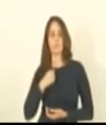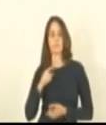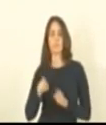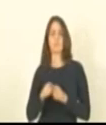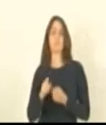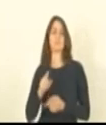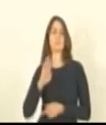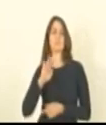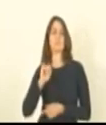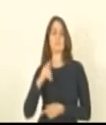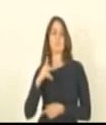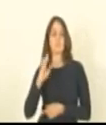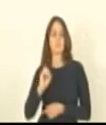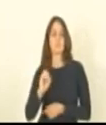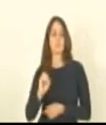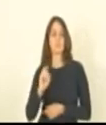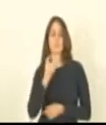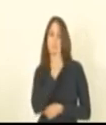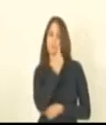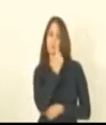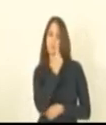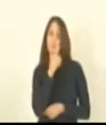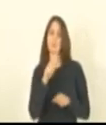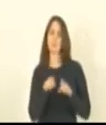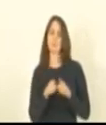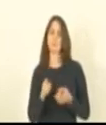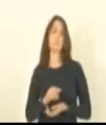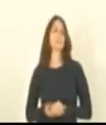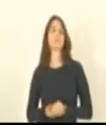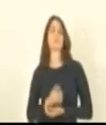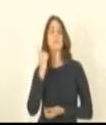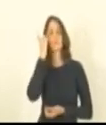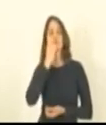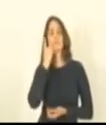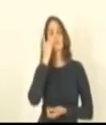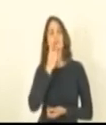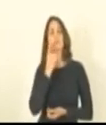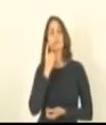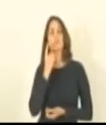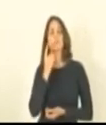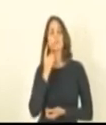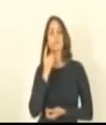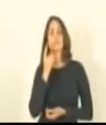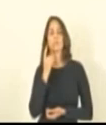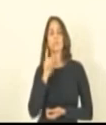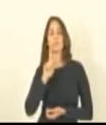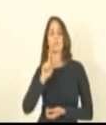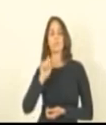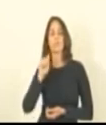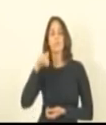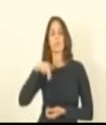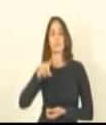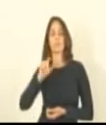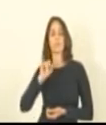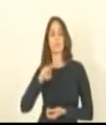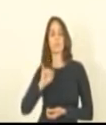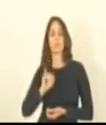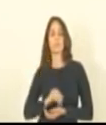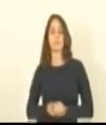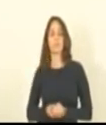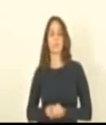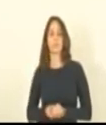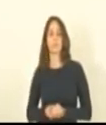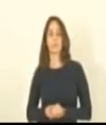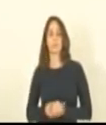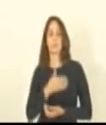deputado Coronel Wellington Dari Pagung deputado Fabrício Gandini deputado Hudson Leal deputado